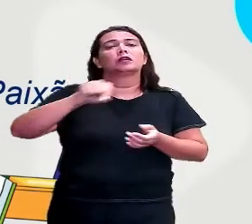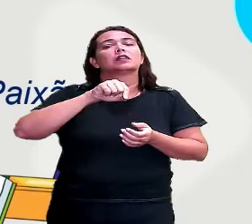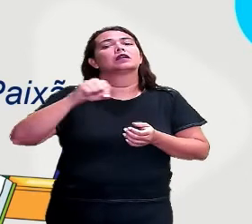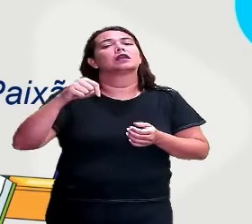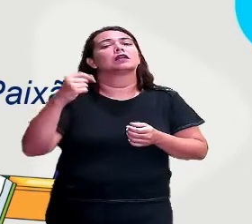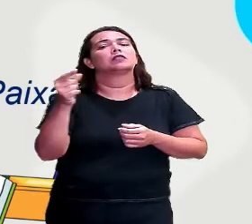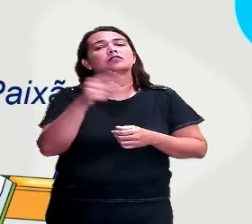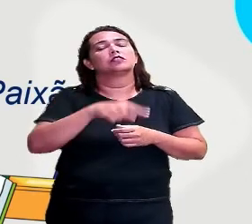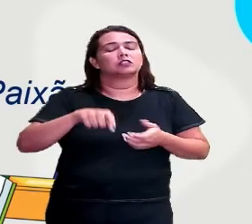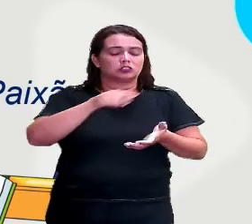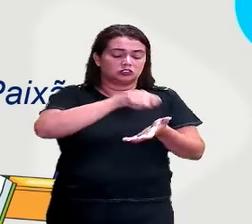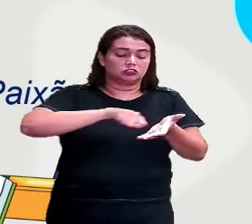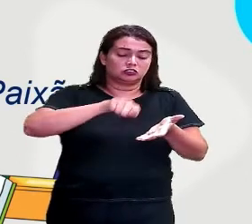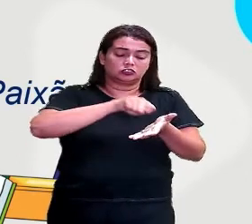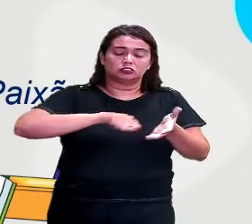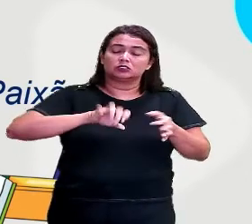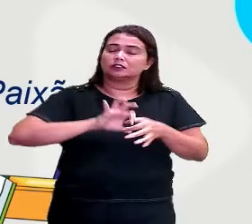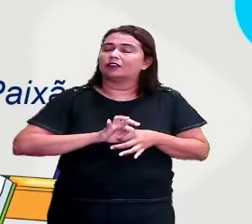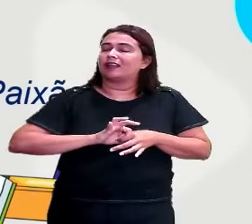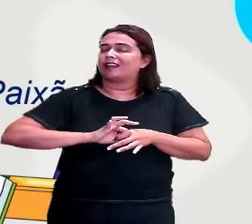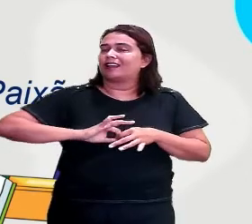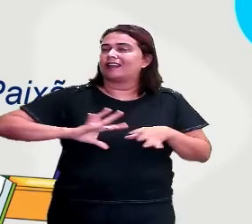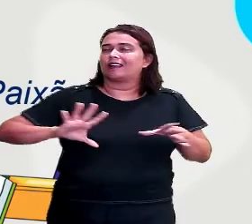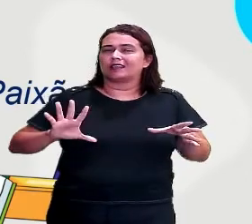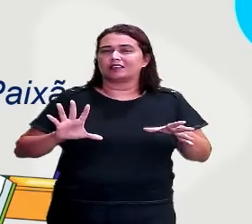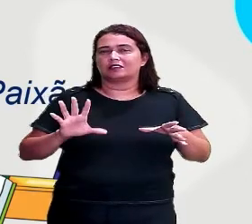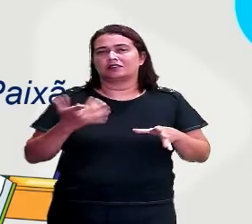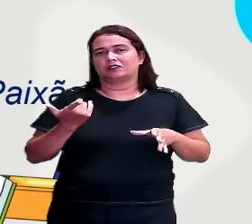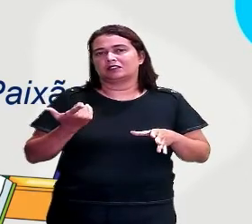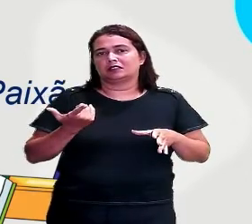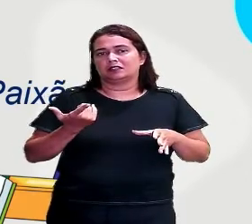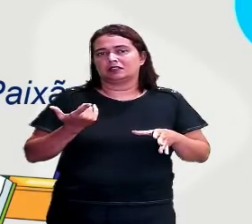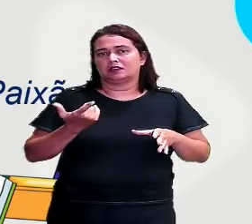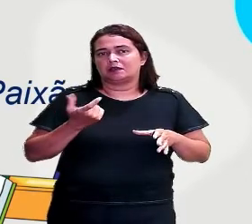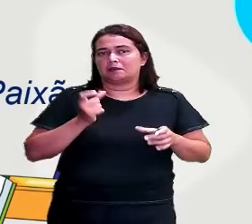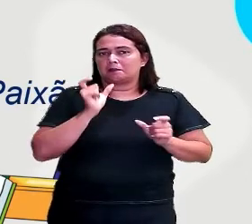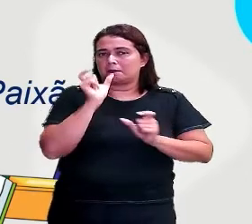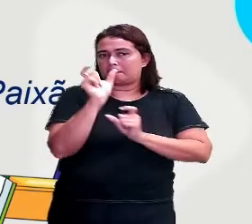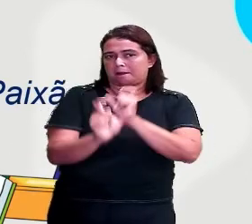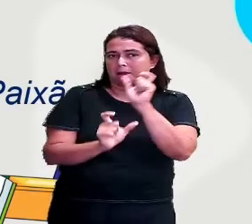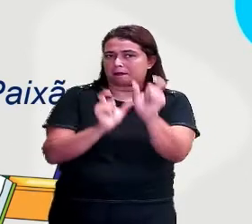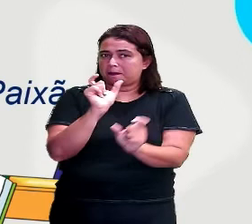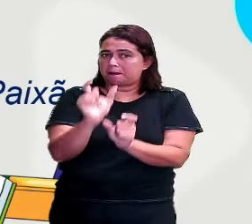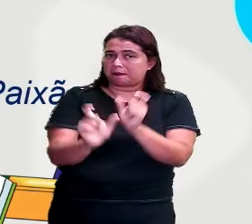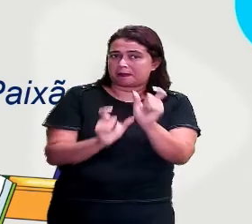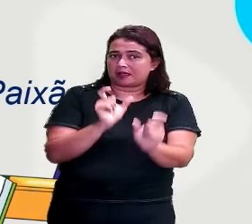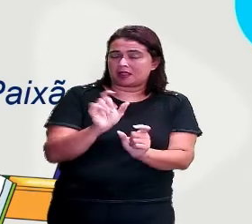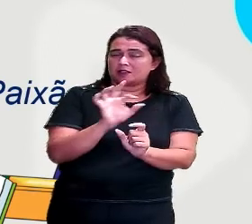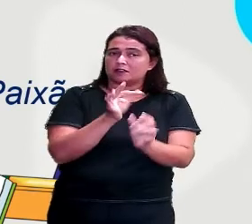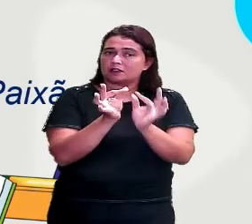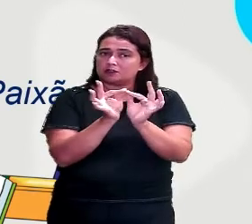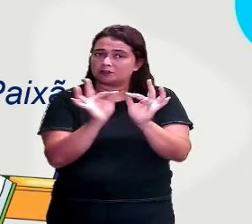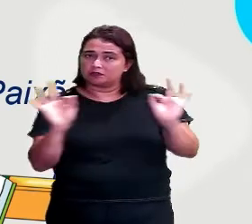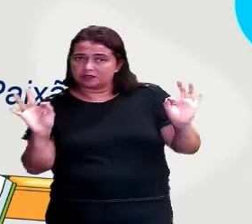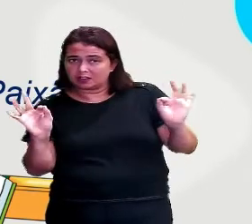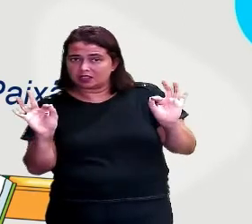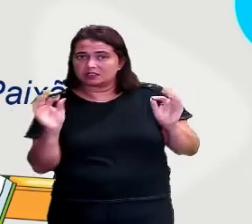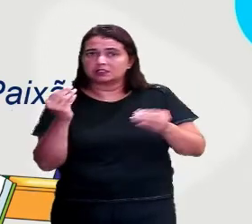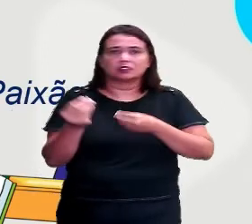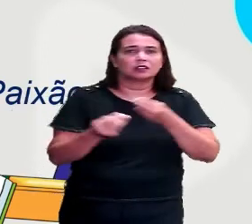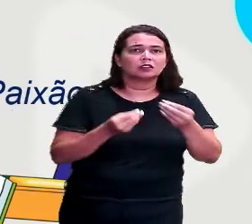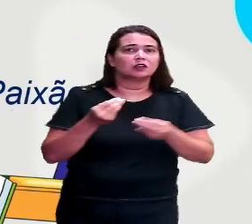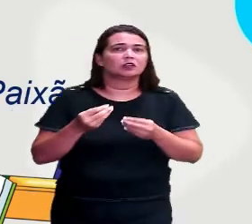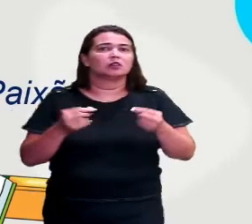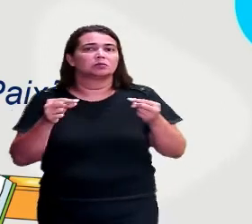espontaneamente, tá? Por ditado, palavras e frases de forma alfabética. Usando